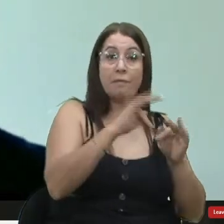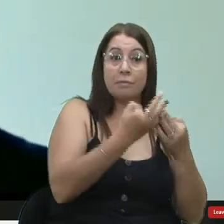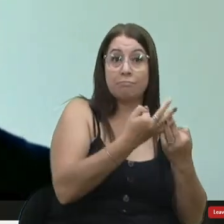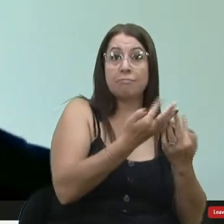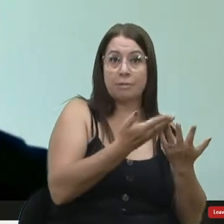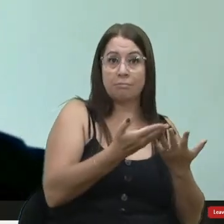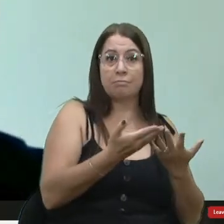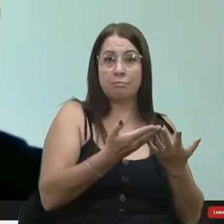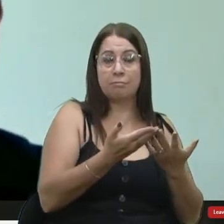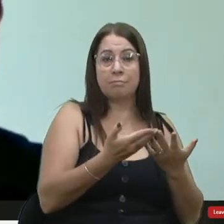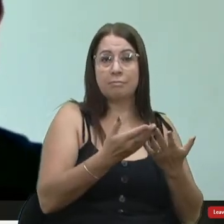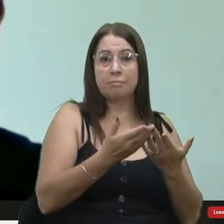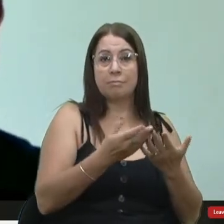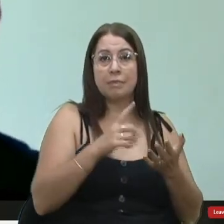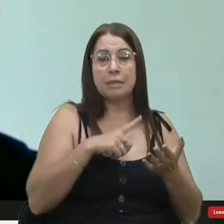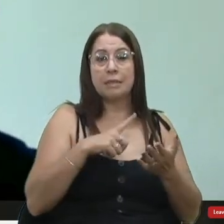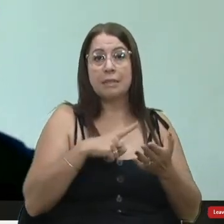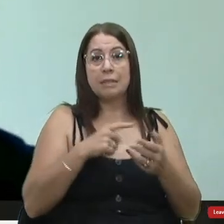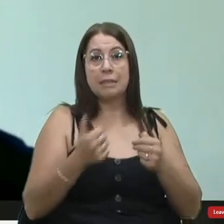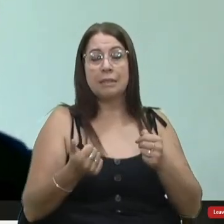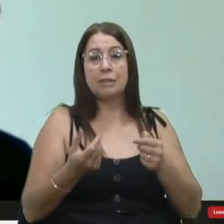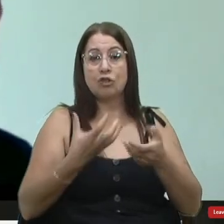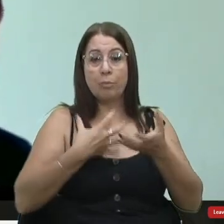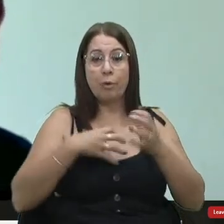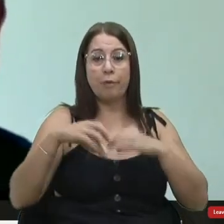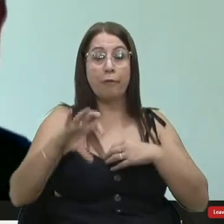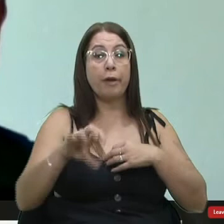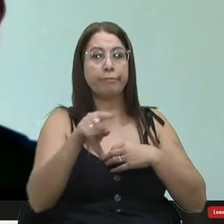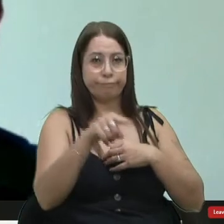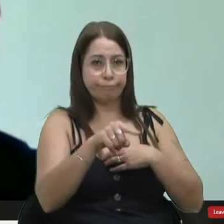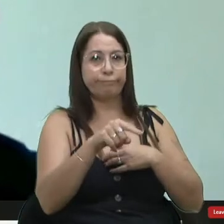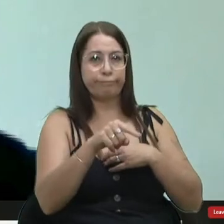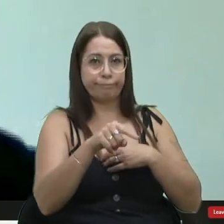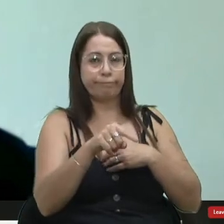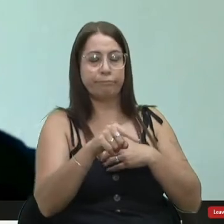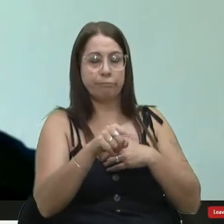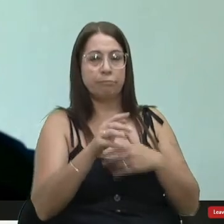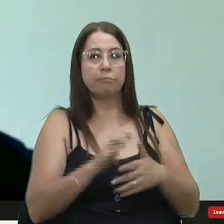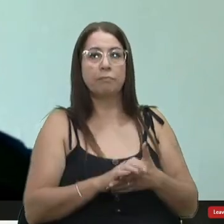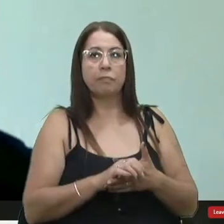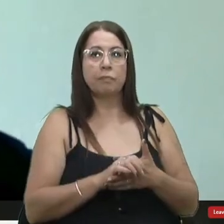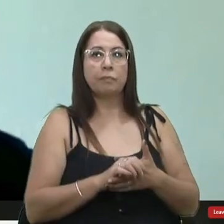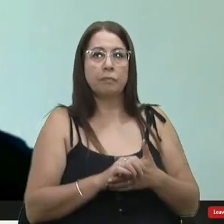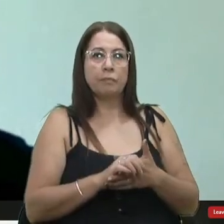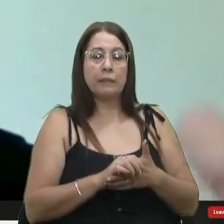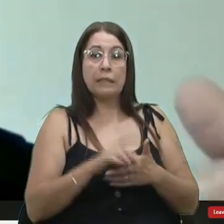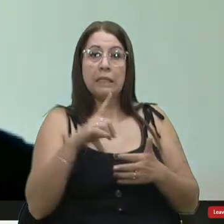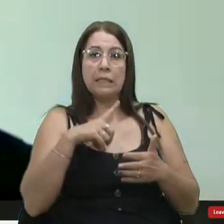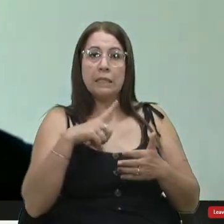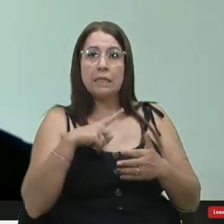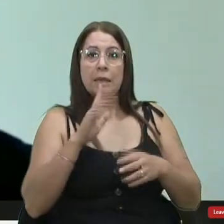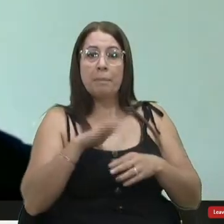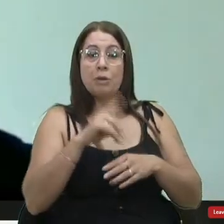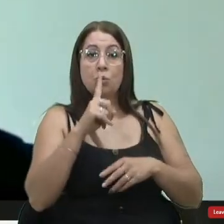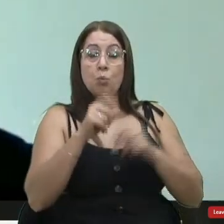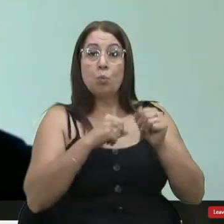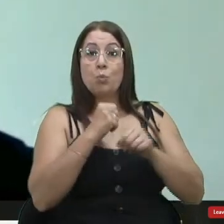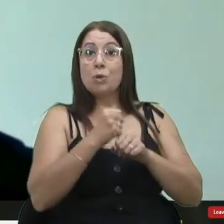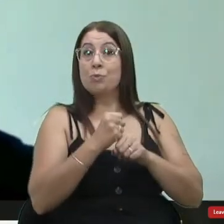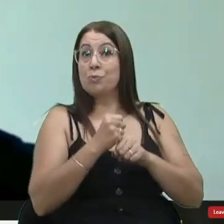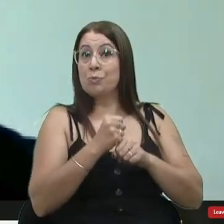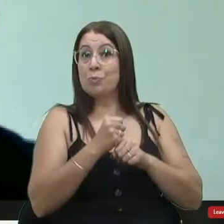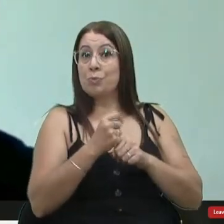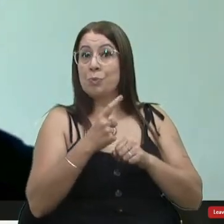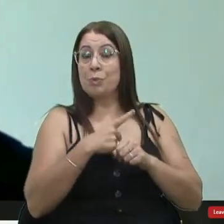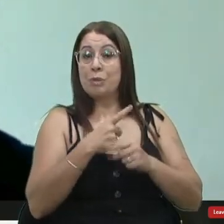família se colocamos no lugar deles vamos se colocar na posição deles eles estão há mais de um ano eles têm